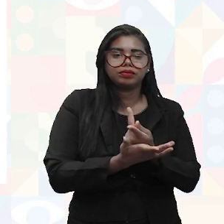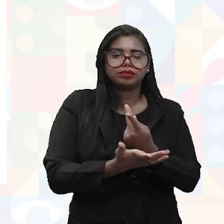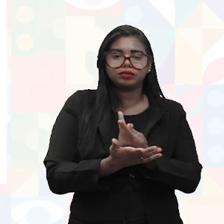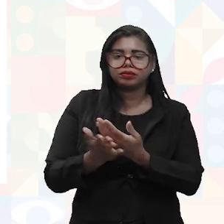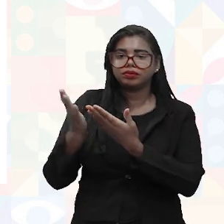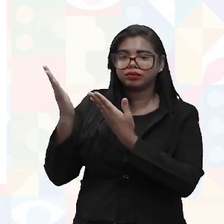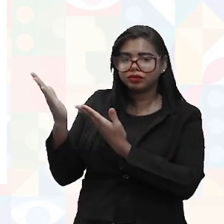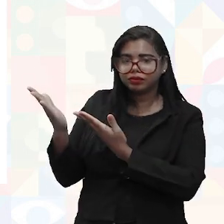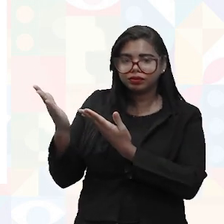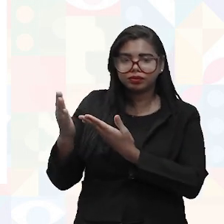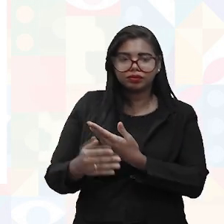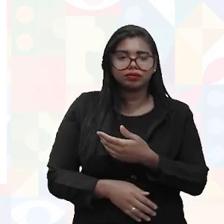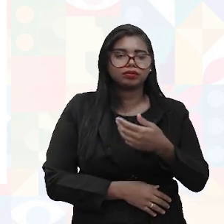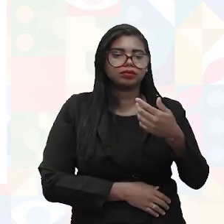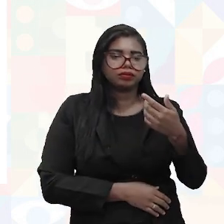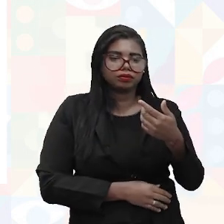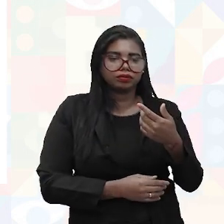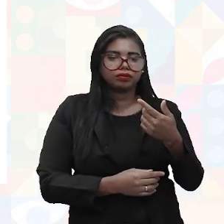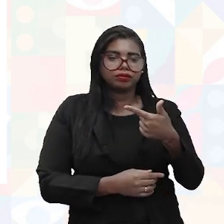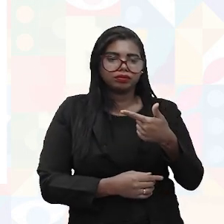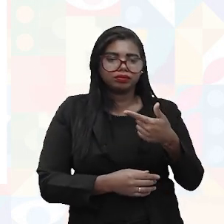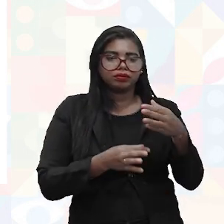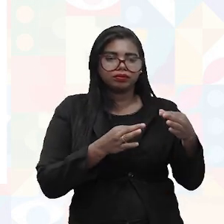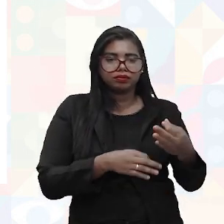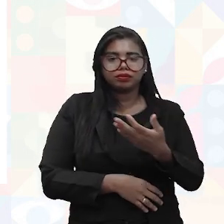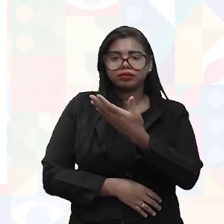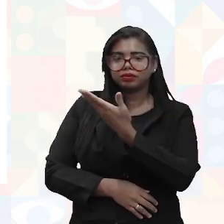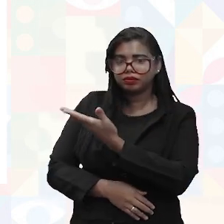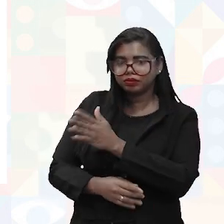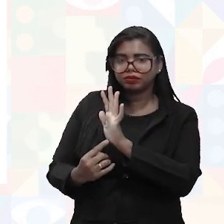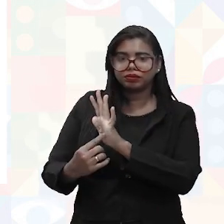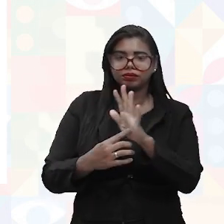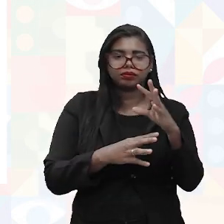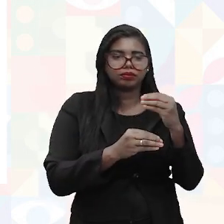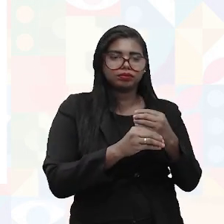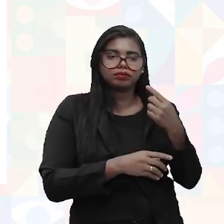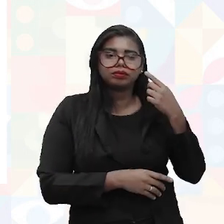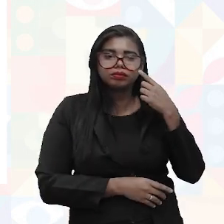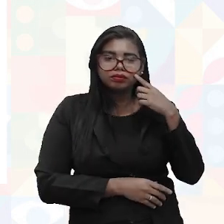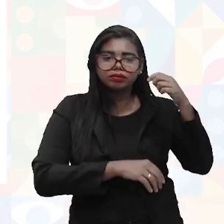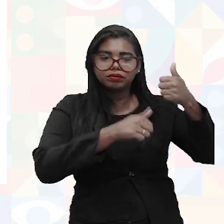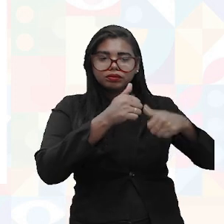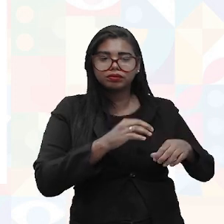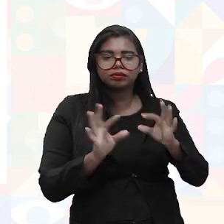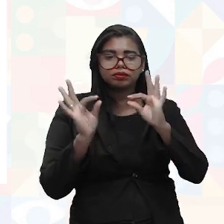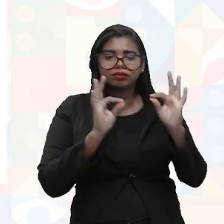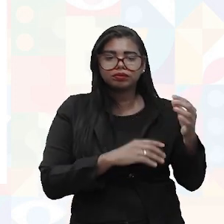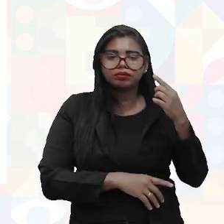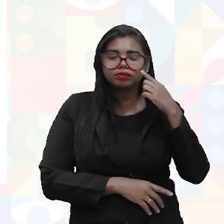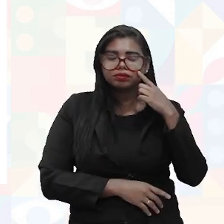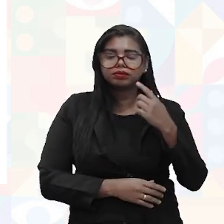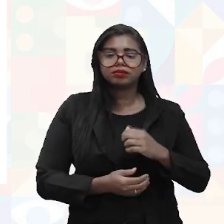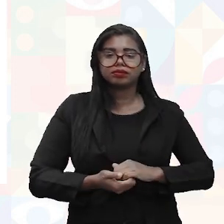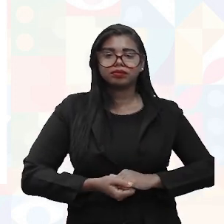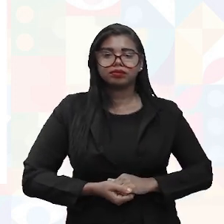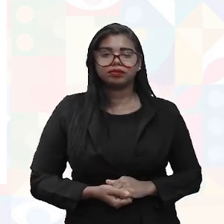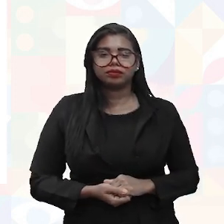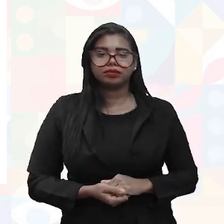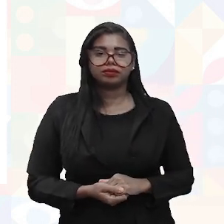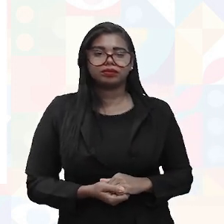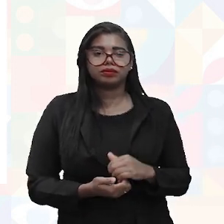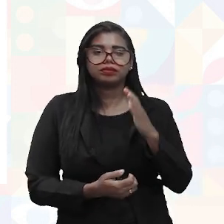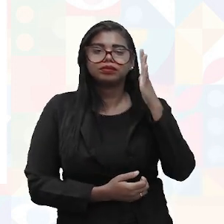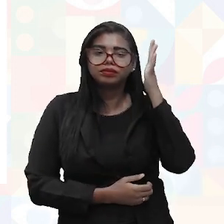modelo, né? Essa figura que está mencionado aí. E aí a gente precisa entender que a gente